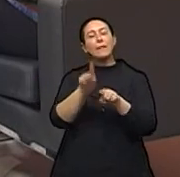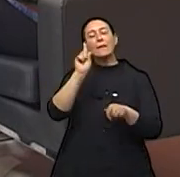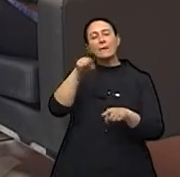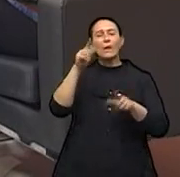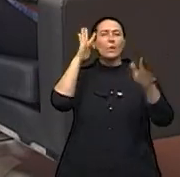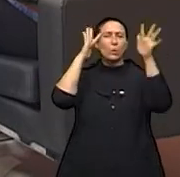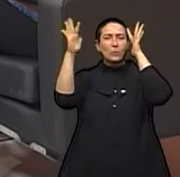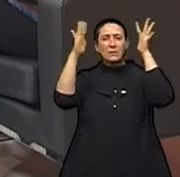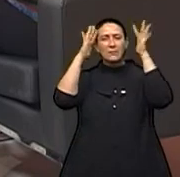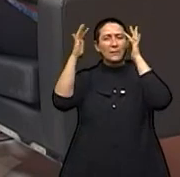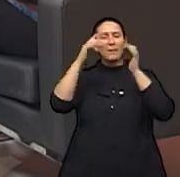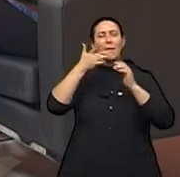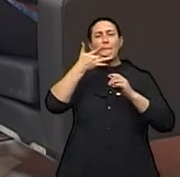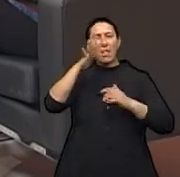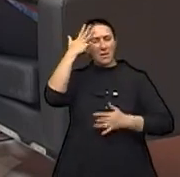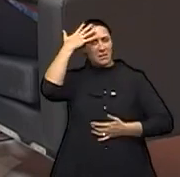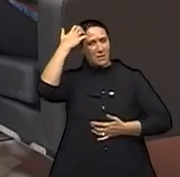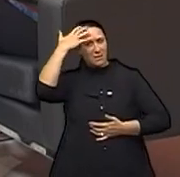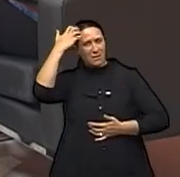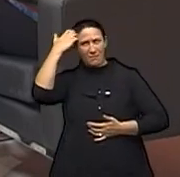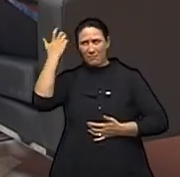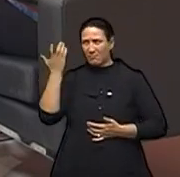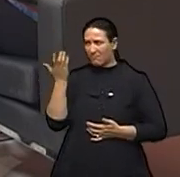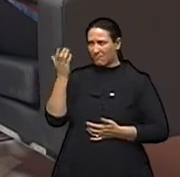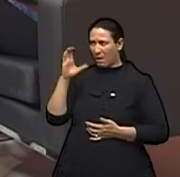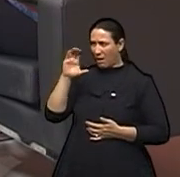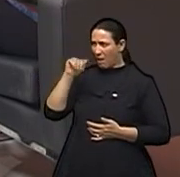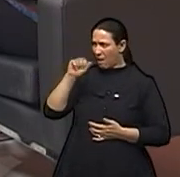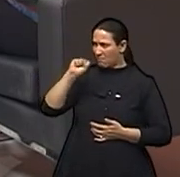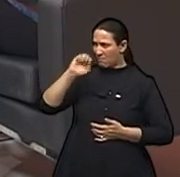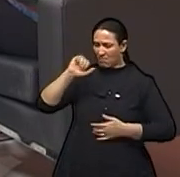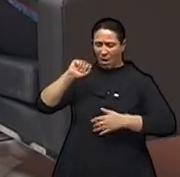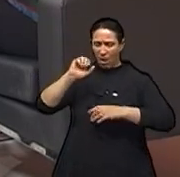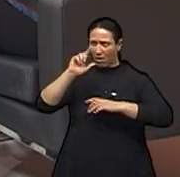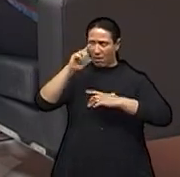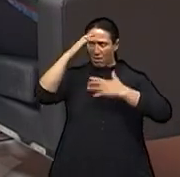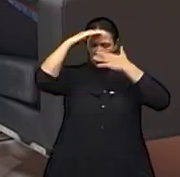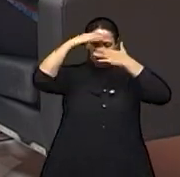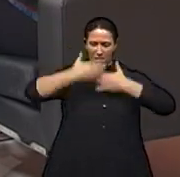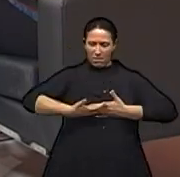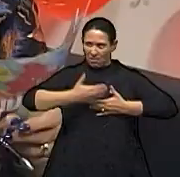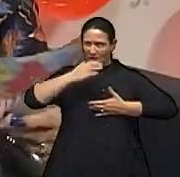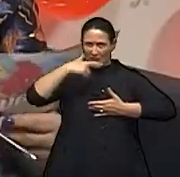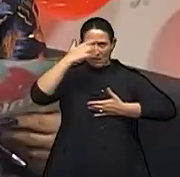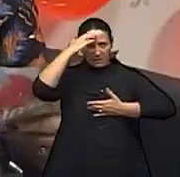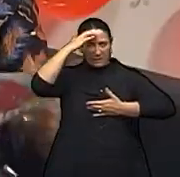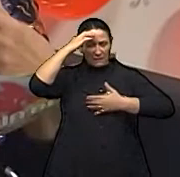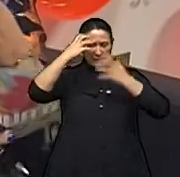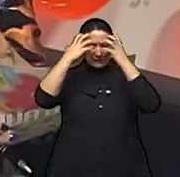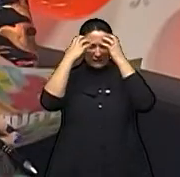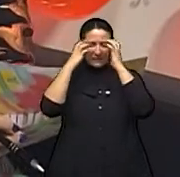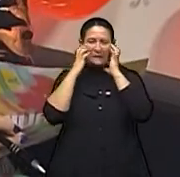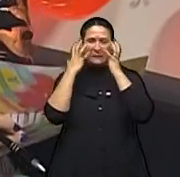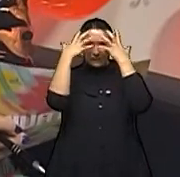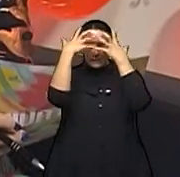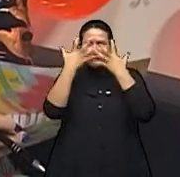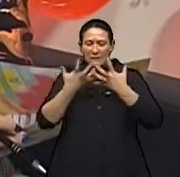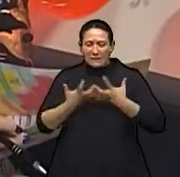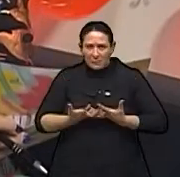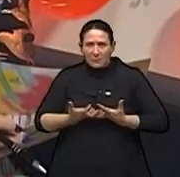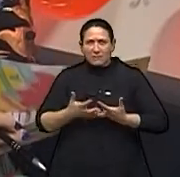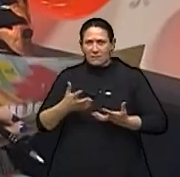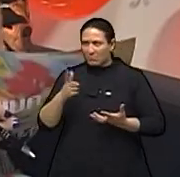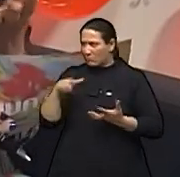O é que é a ilusão das cascas? Eu penso que eu sou essa casca aqui? Tu pensa que tu é e eu penso também. Ah, e nós vivemos, olha, chegamos na nossa